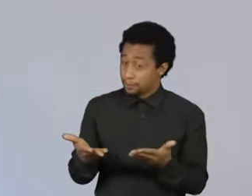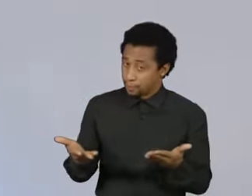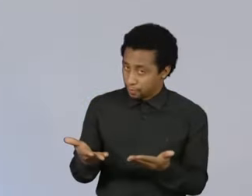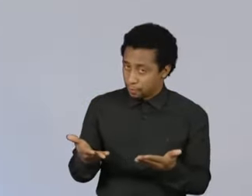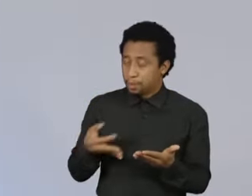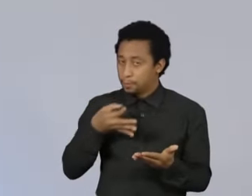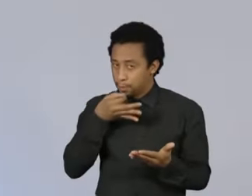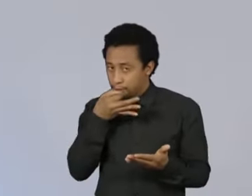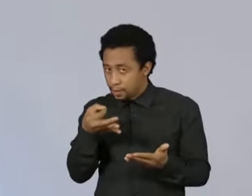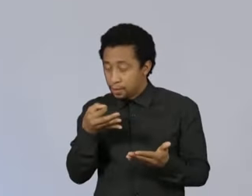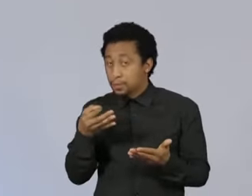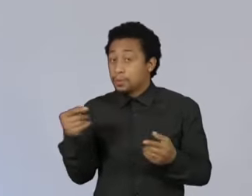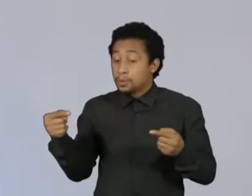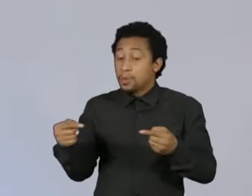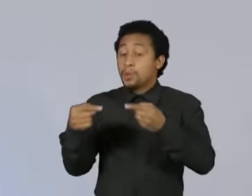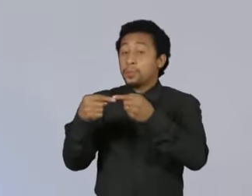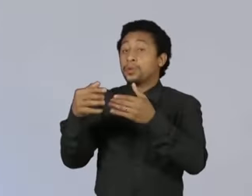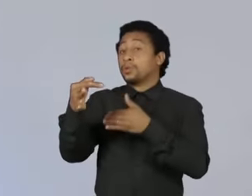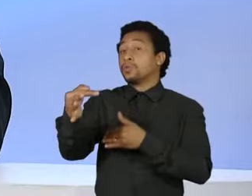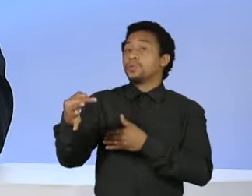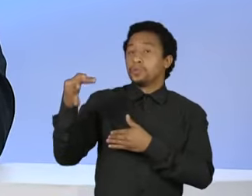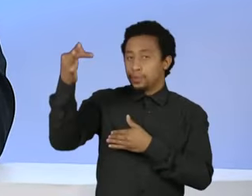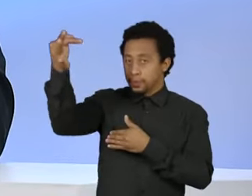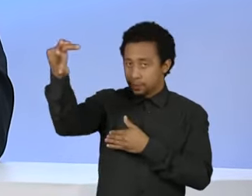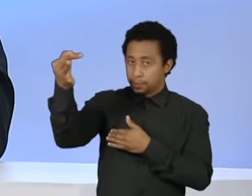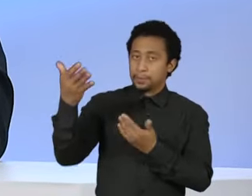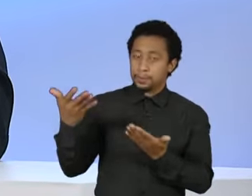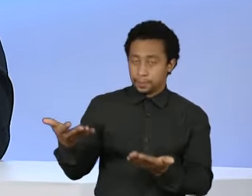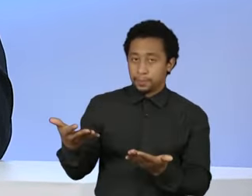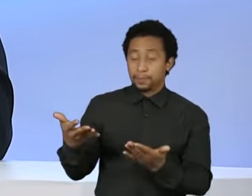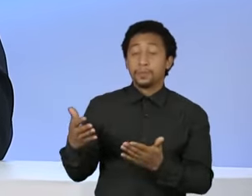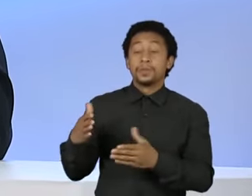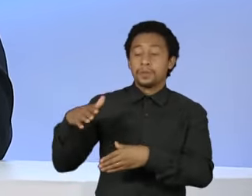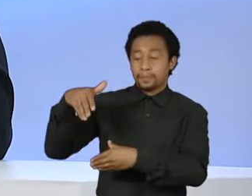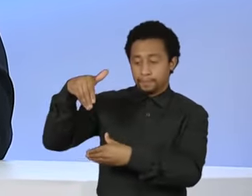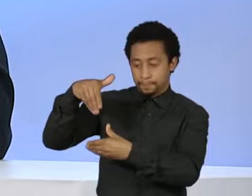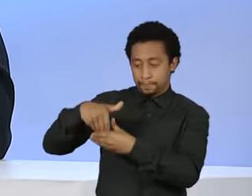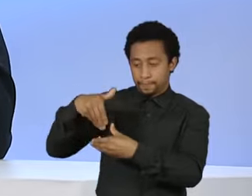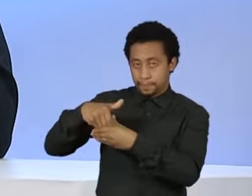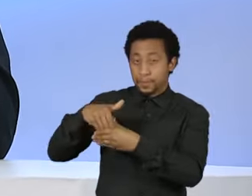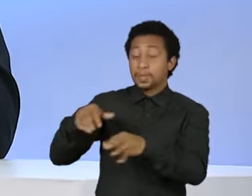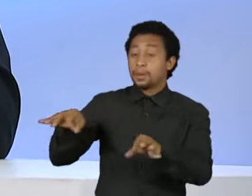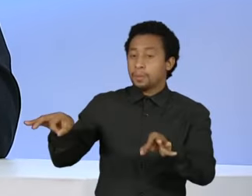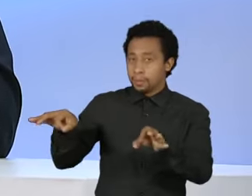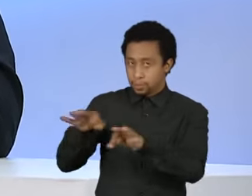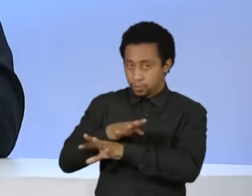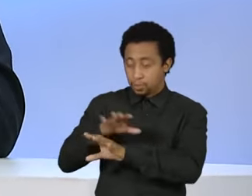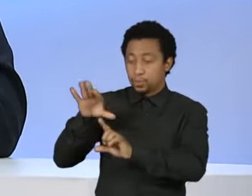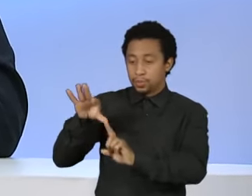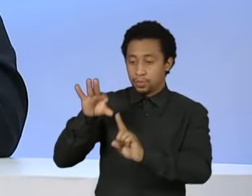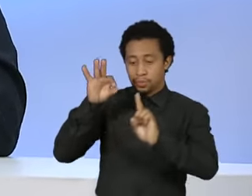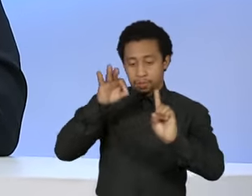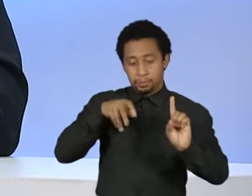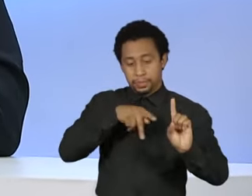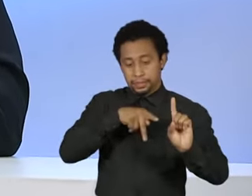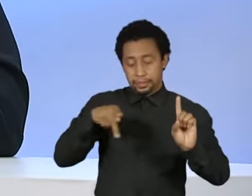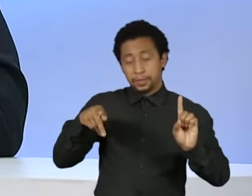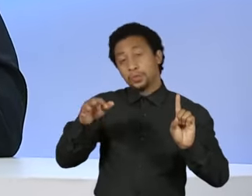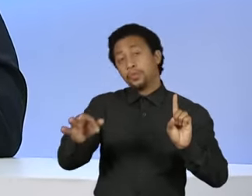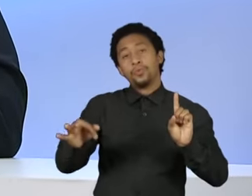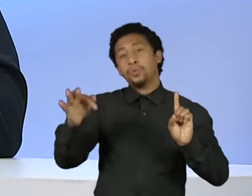futuro. O que se prevê saindo das urnas na governabilidade? Porque hoje a gente tem o Parlamento praticamente